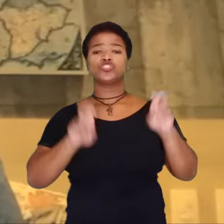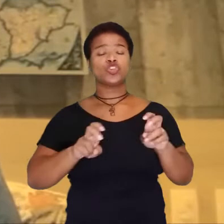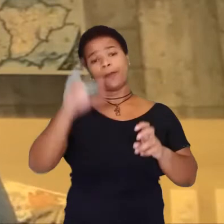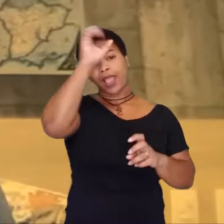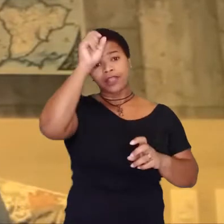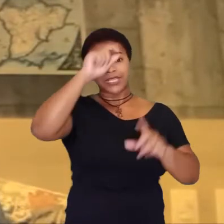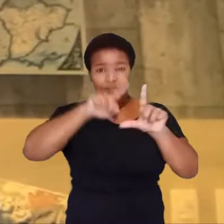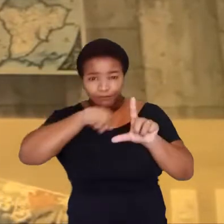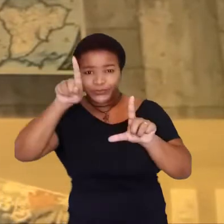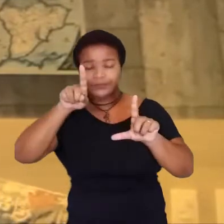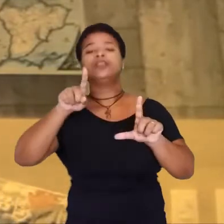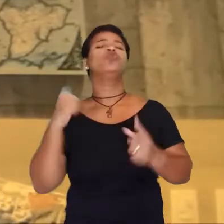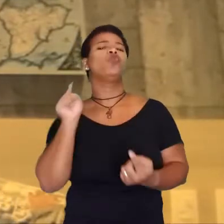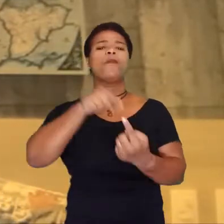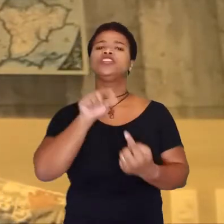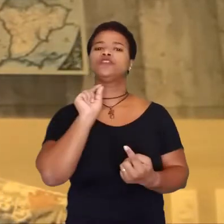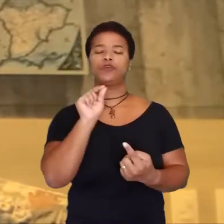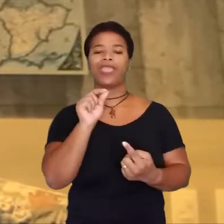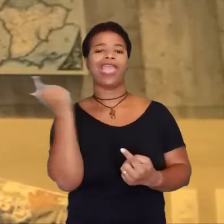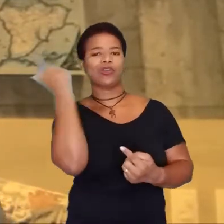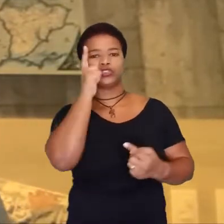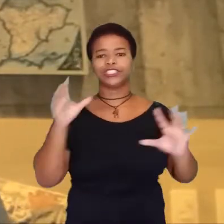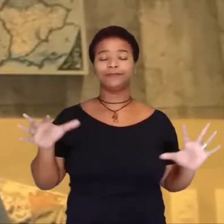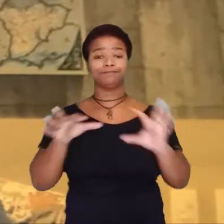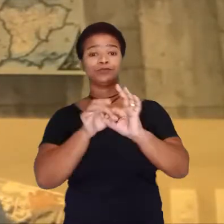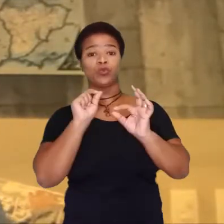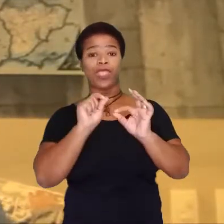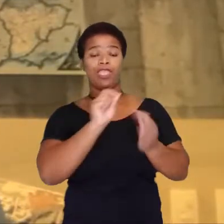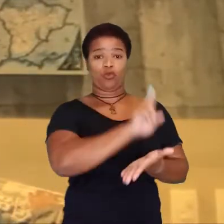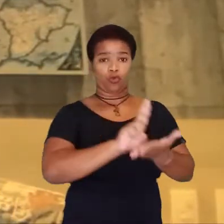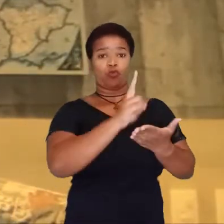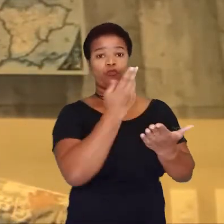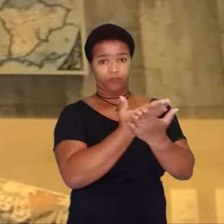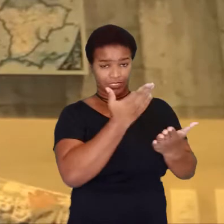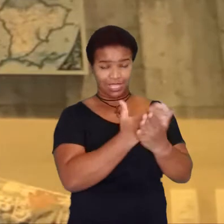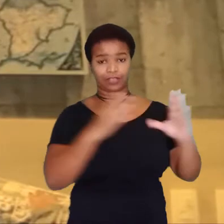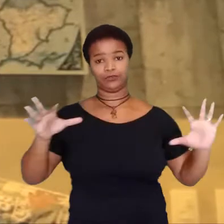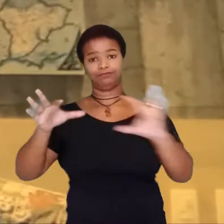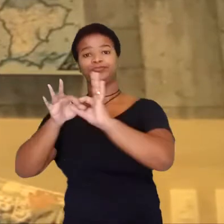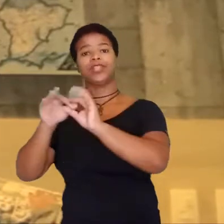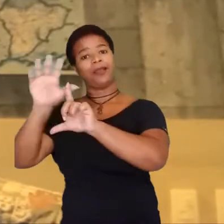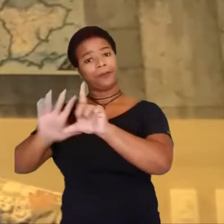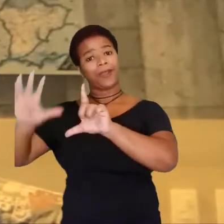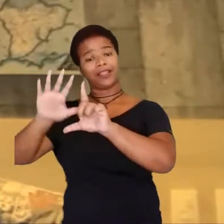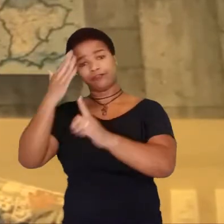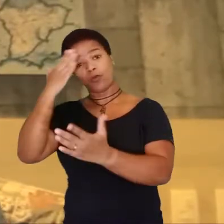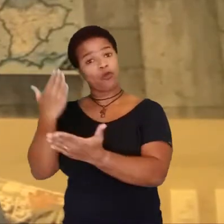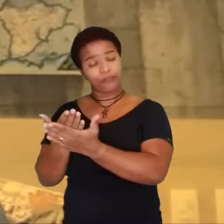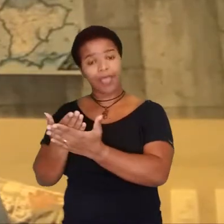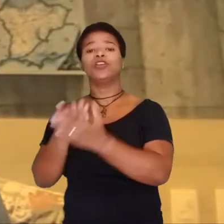sobre a Check Learning, o nosso objetivo é ligar o universitário a uma plataforma de qualidade com conteúdos confiáveis,